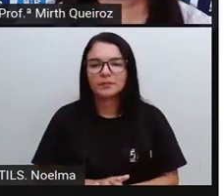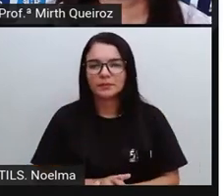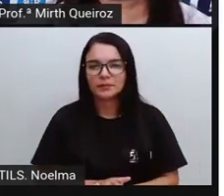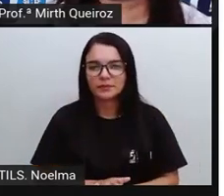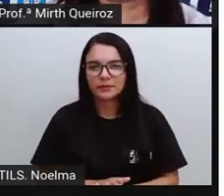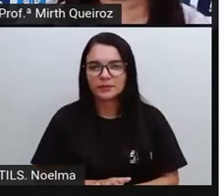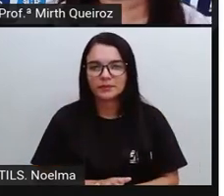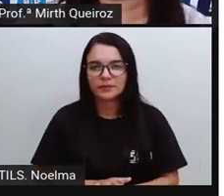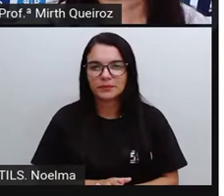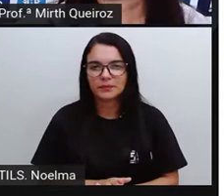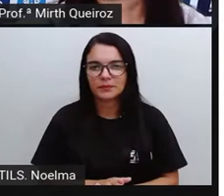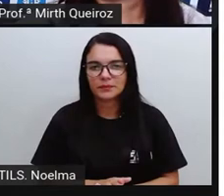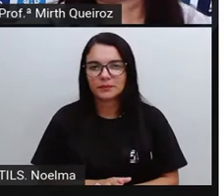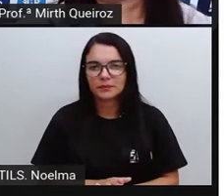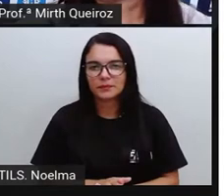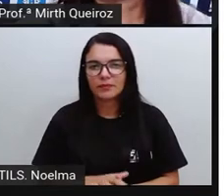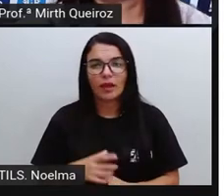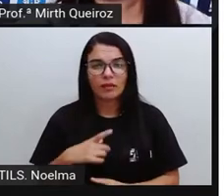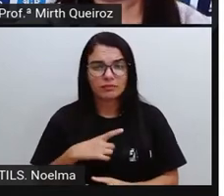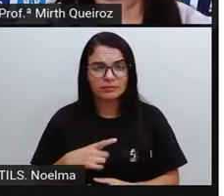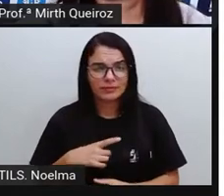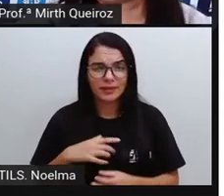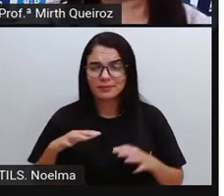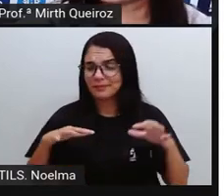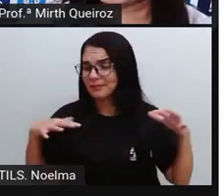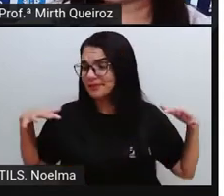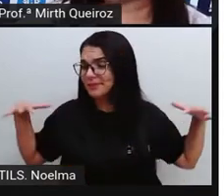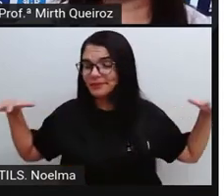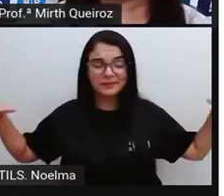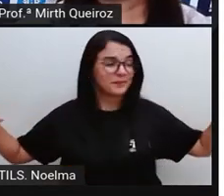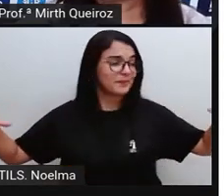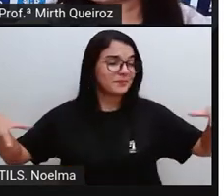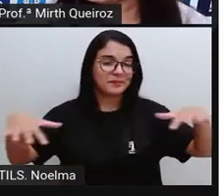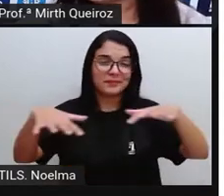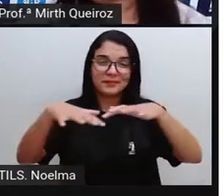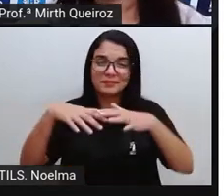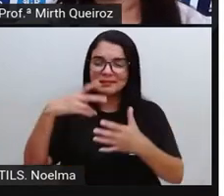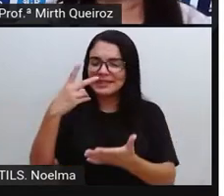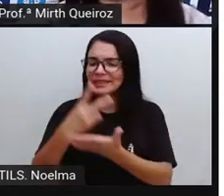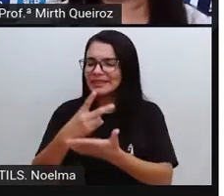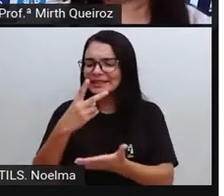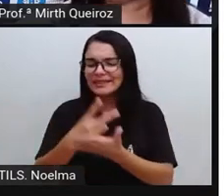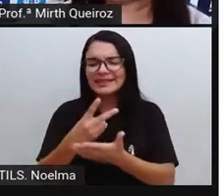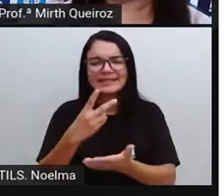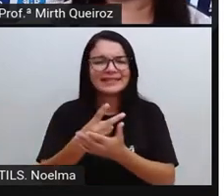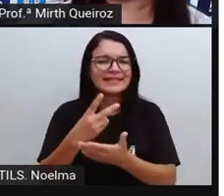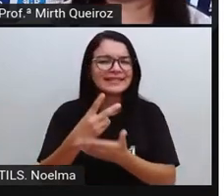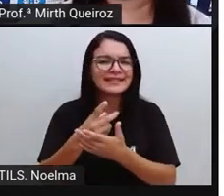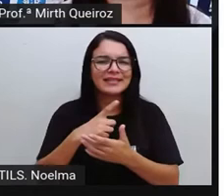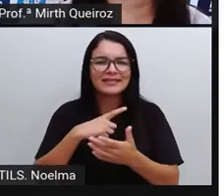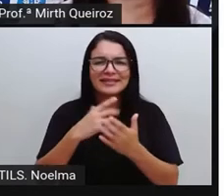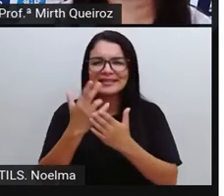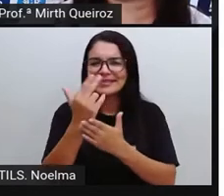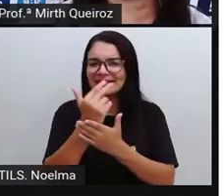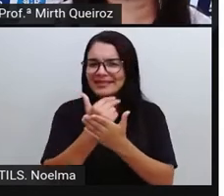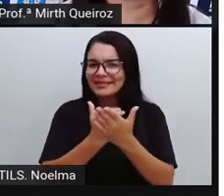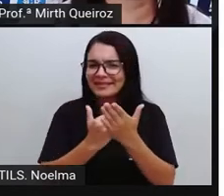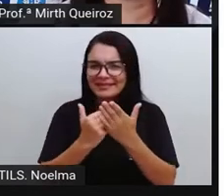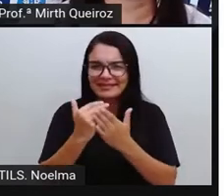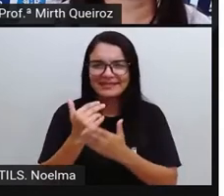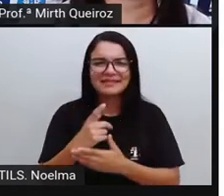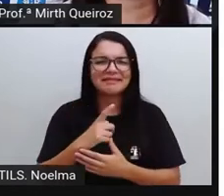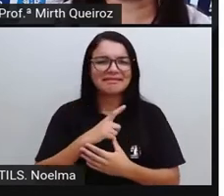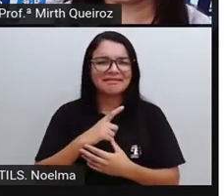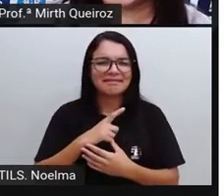Estamos cercados de figuras planas, como quadrados, círculos, triângulos, entre outras formas.